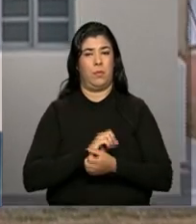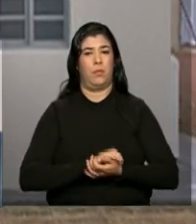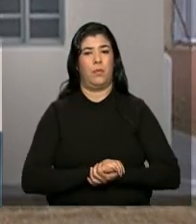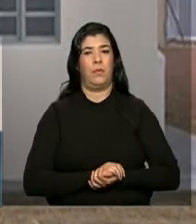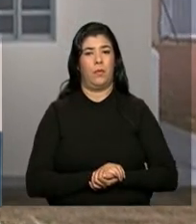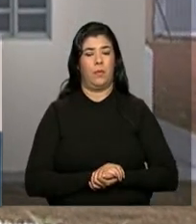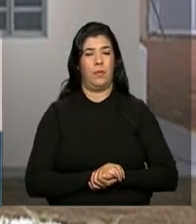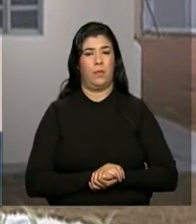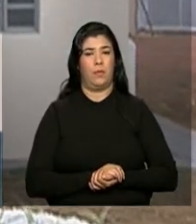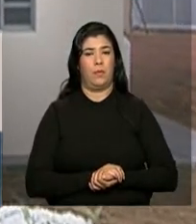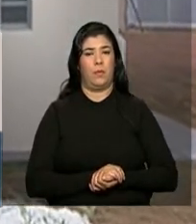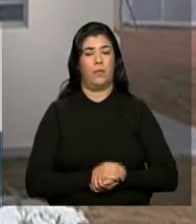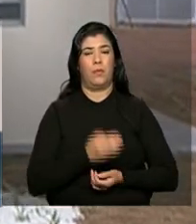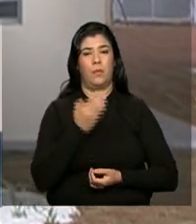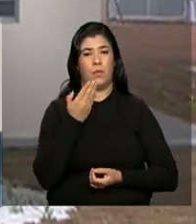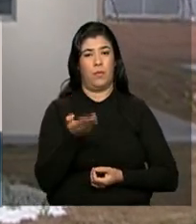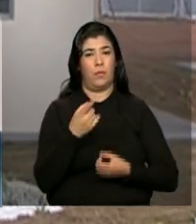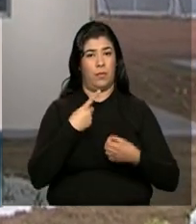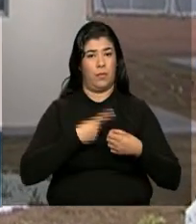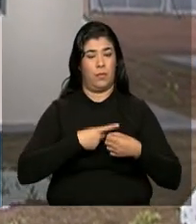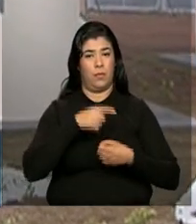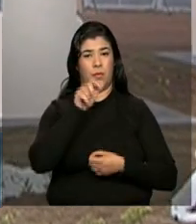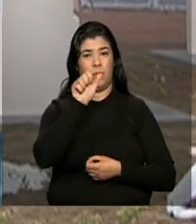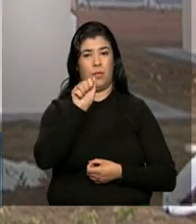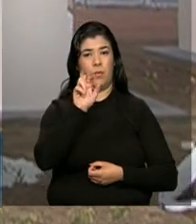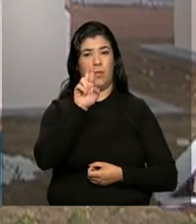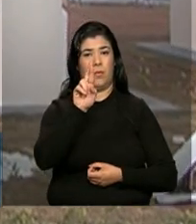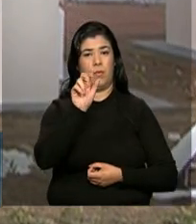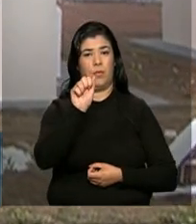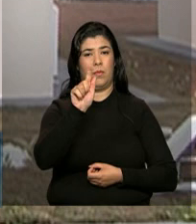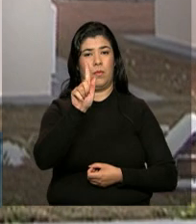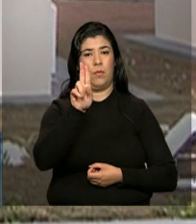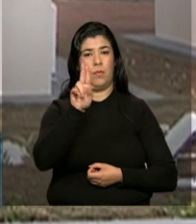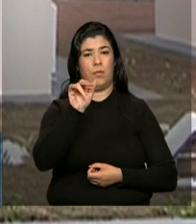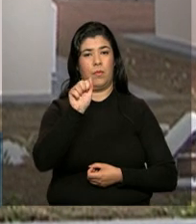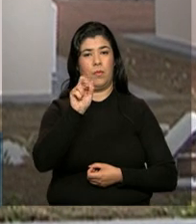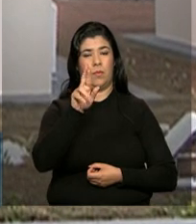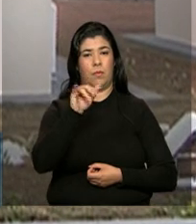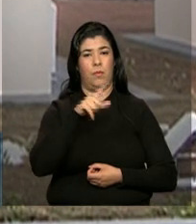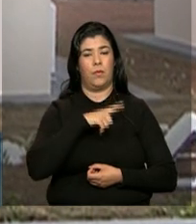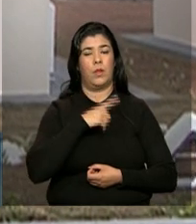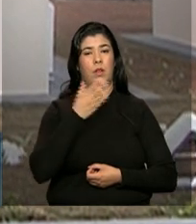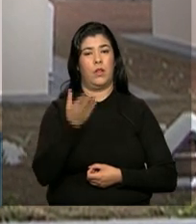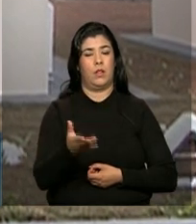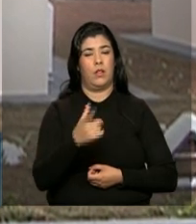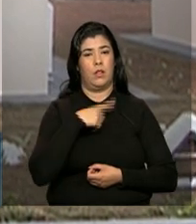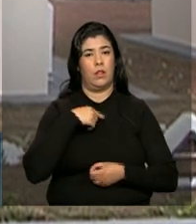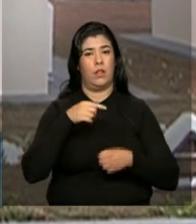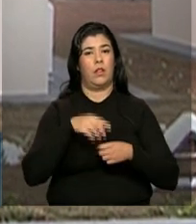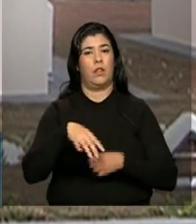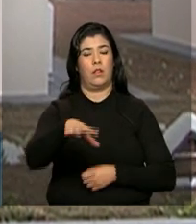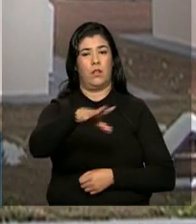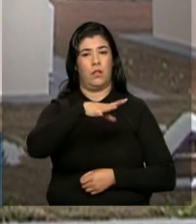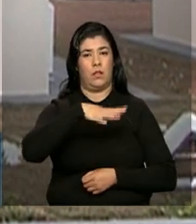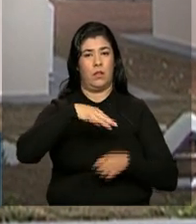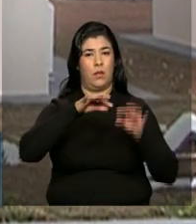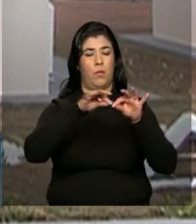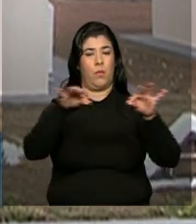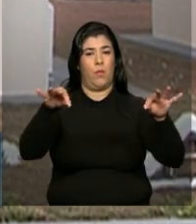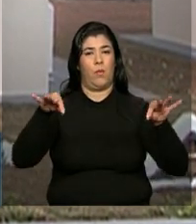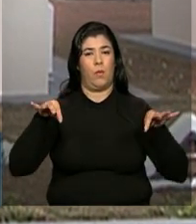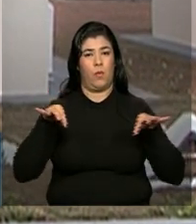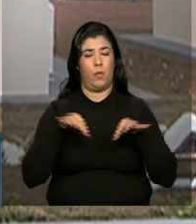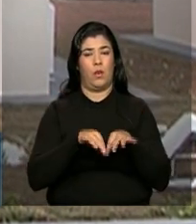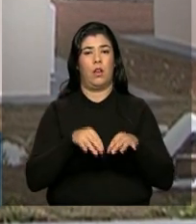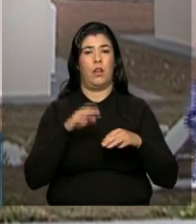Em Araguari, onde está localizado o Residencial Bela Suíça 2 e onde será realizada